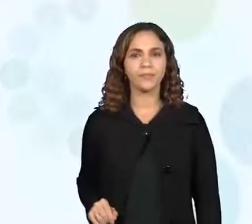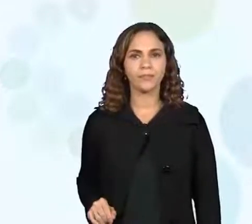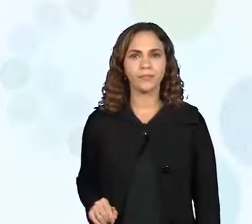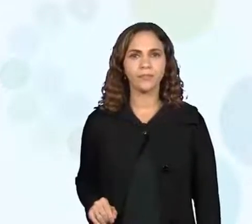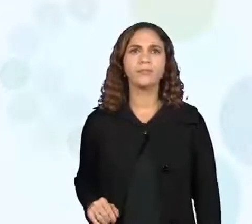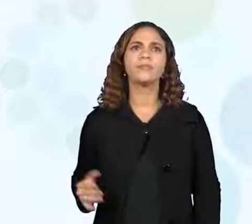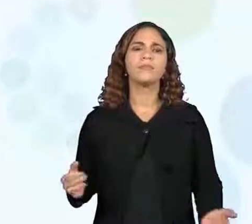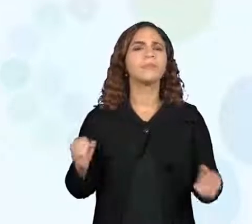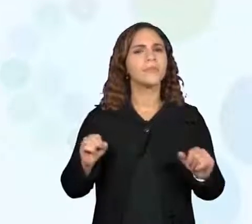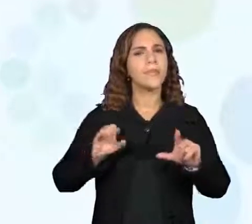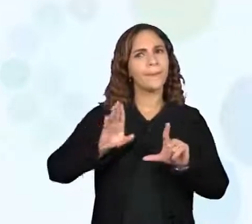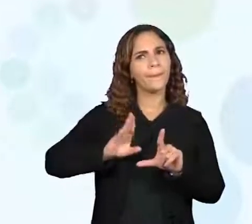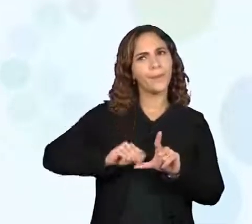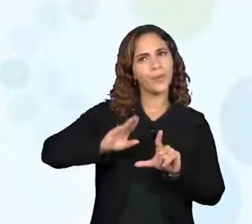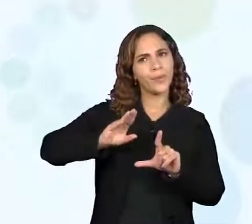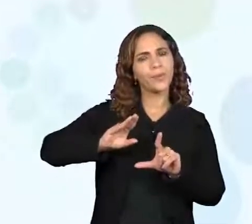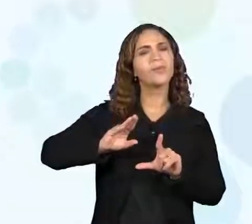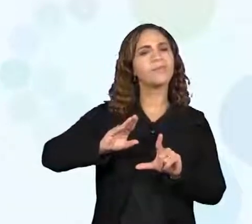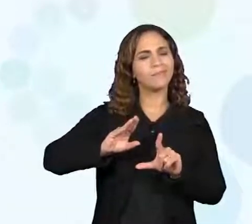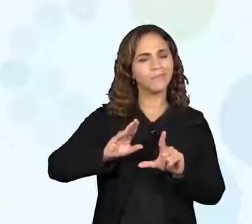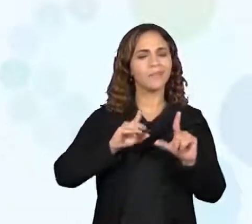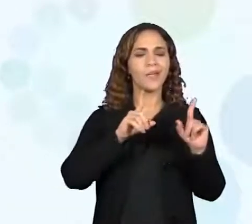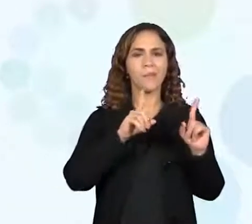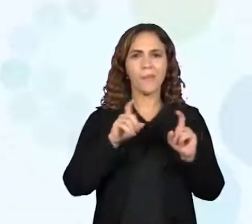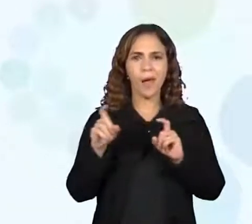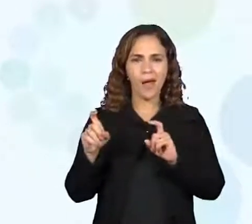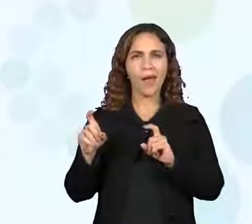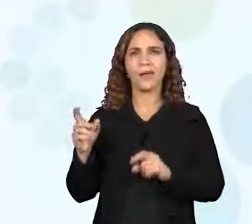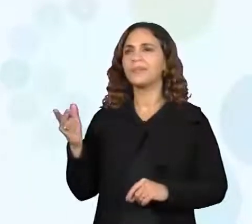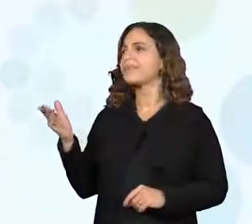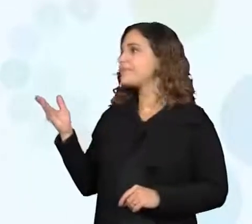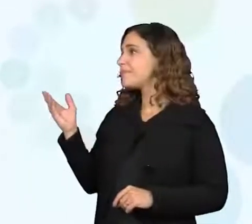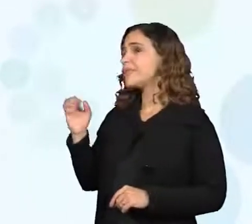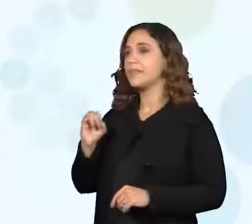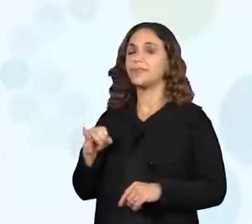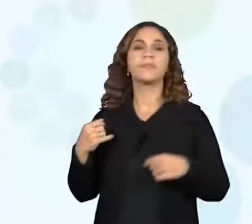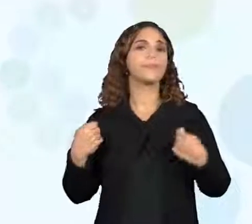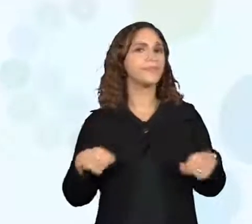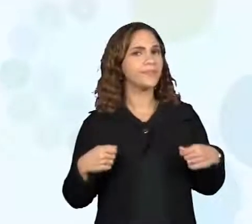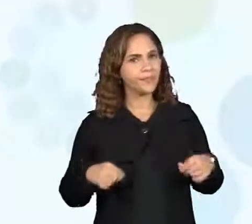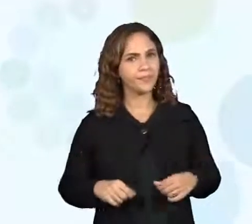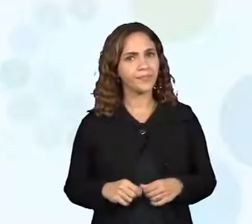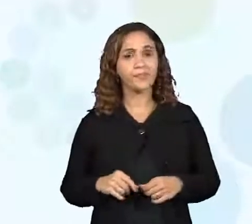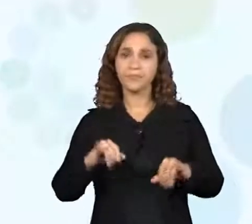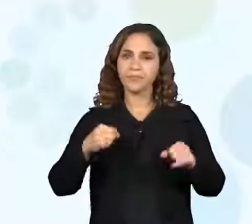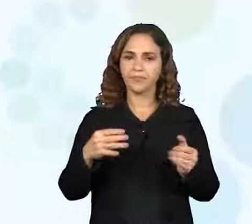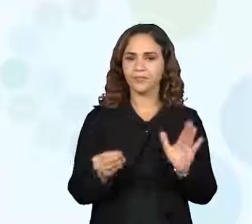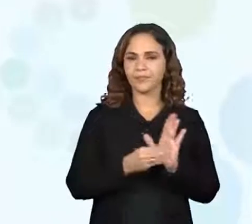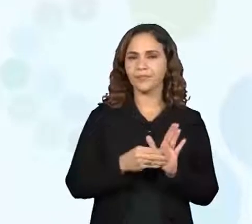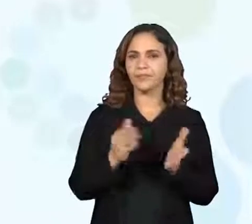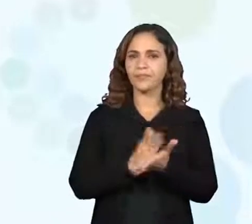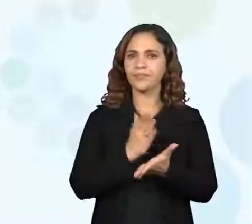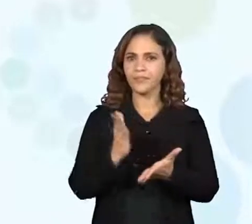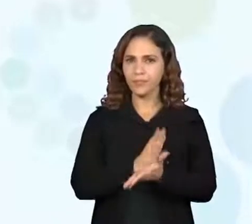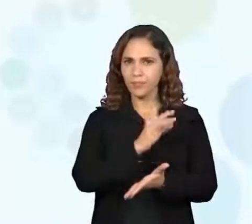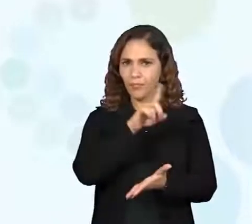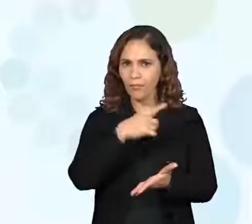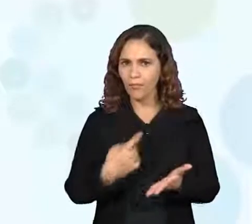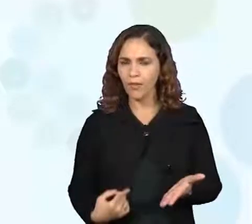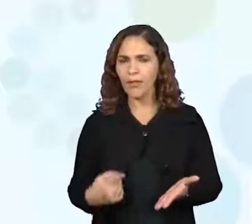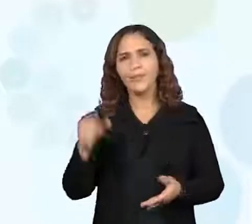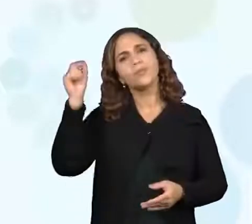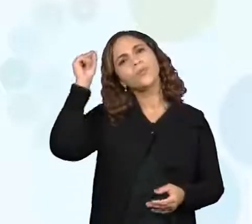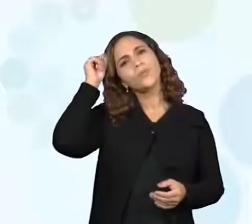tira print, faça uma fotografia da habilidade, se necessário. E marca aí no seu caderno o que é cultura